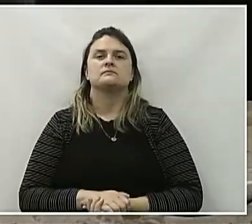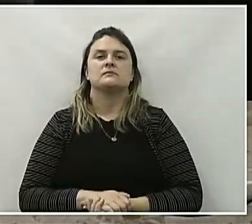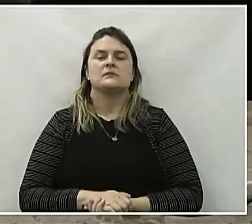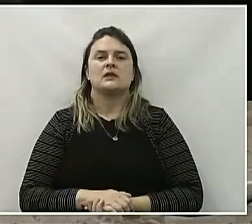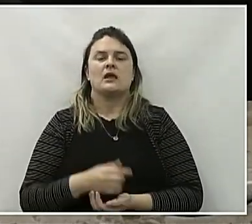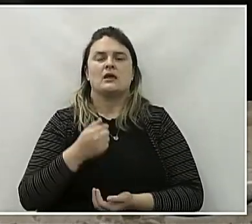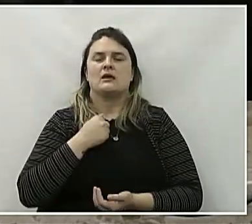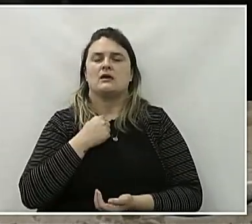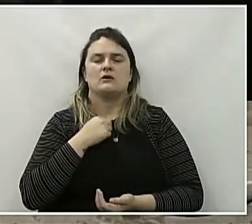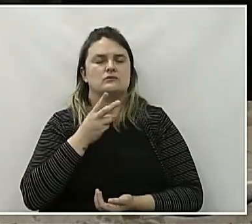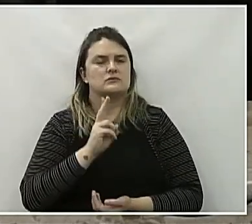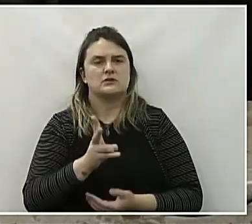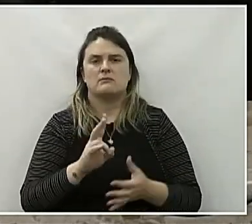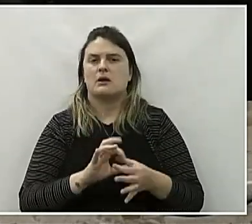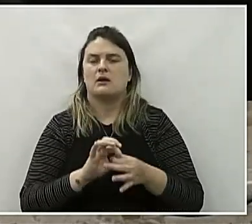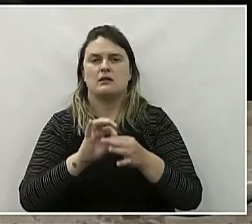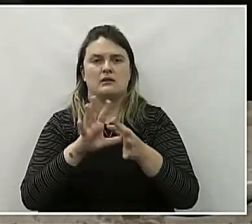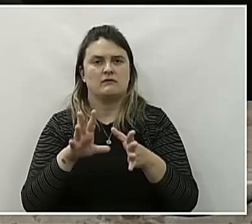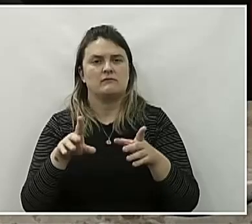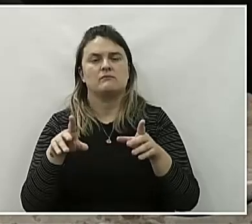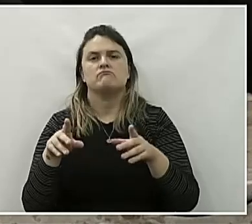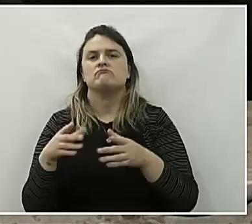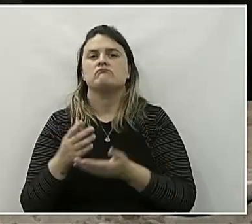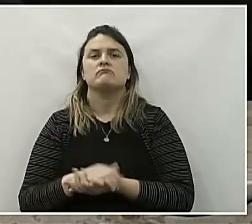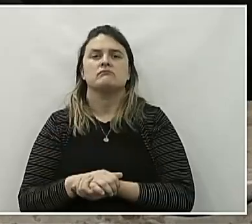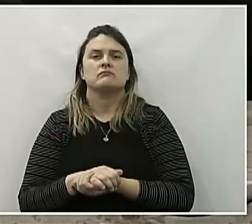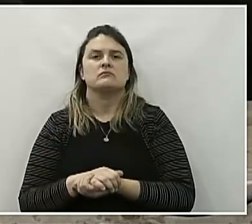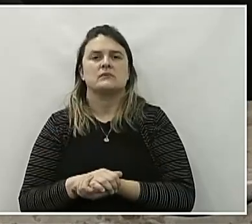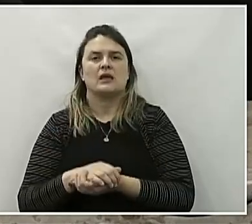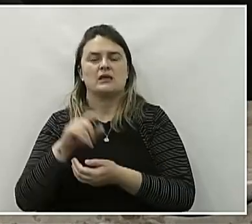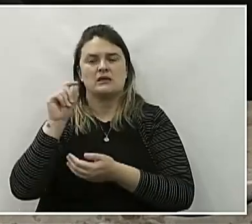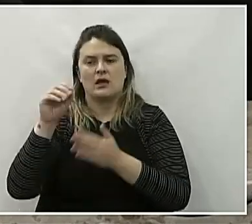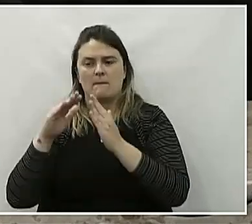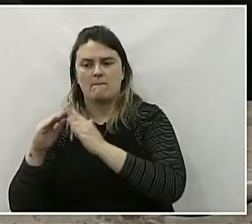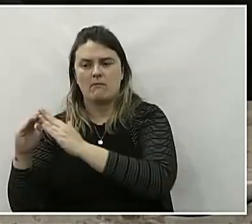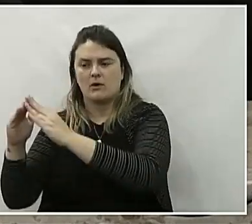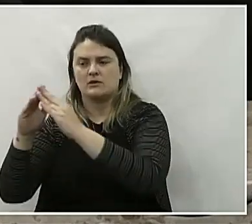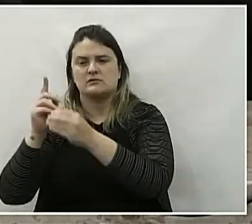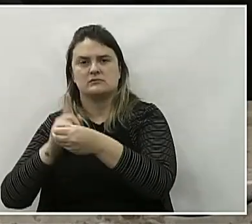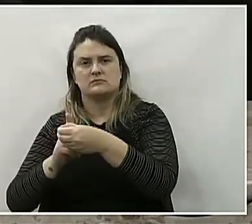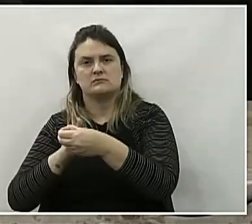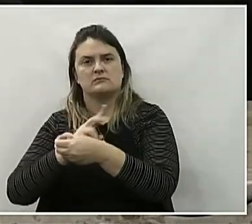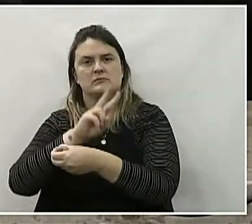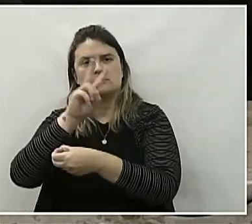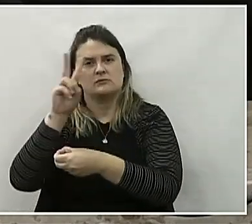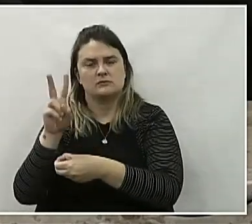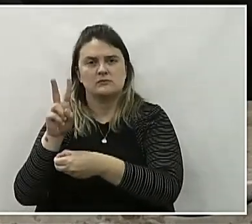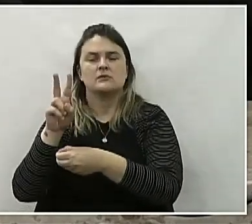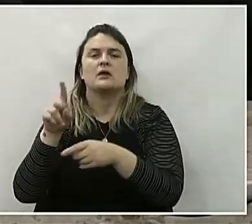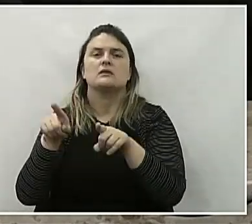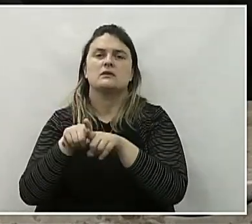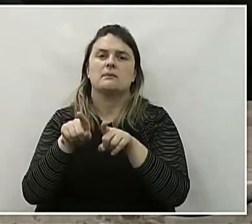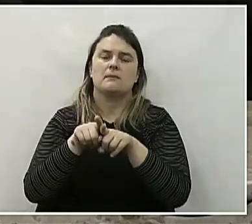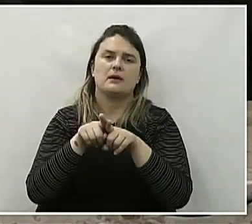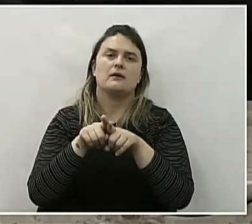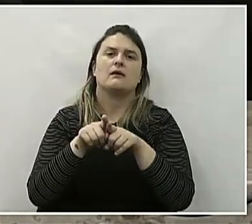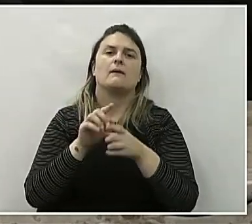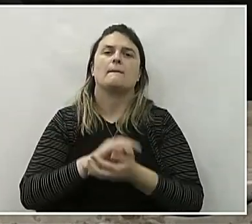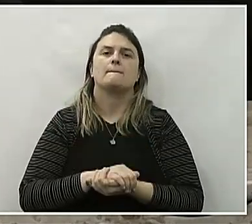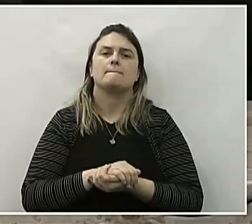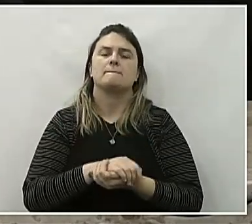me coloco à disposição tanto dos moradores da União da Vitória quanto os